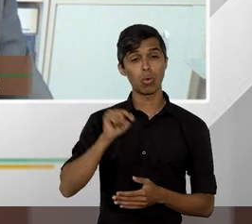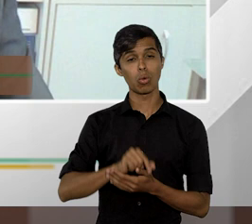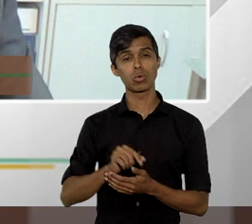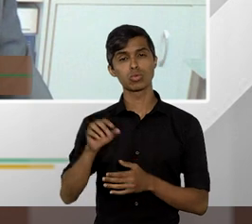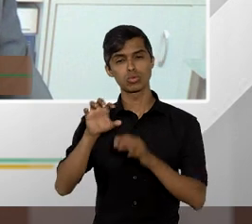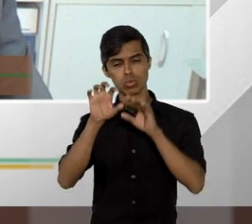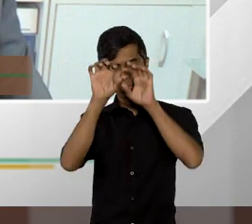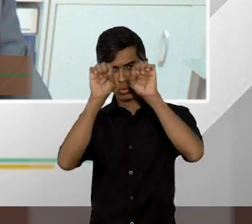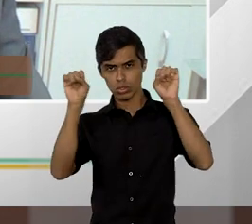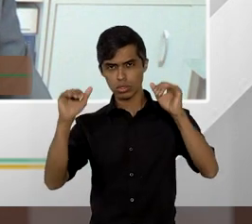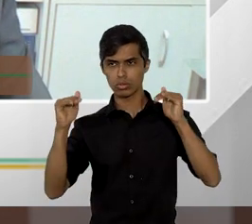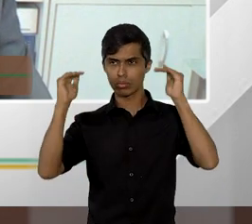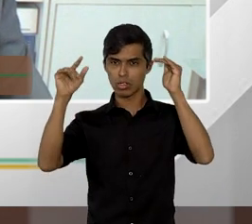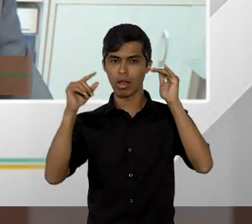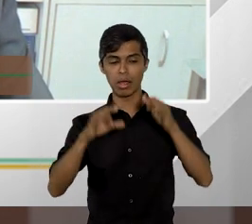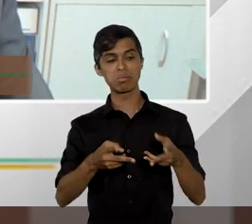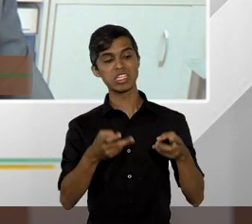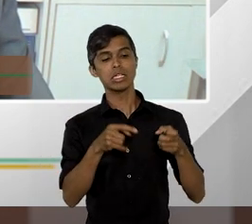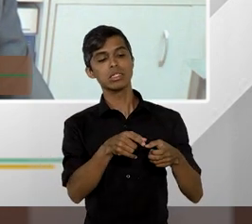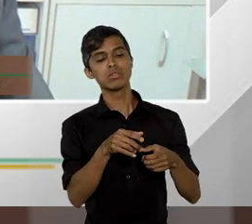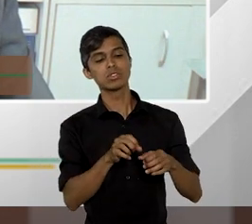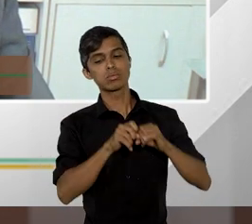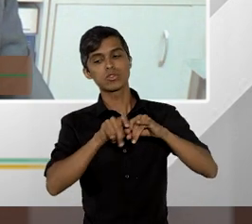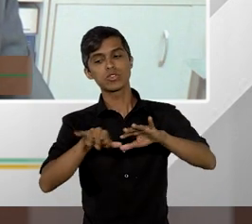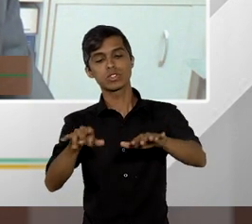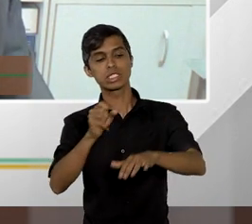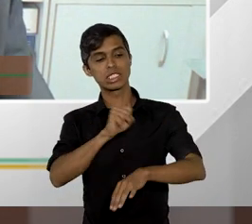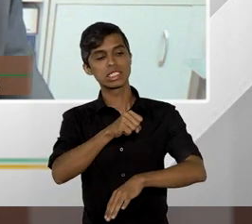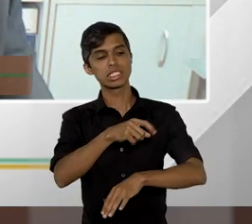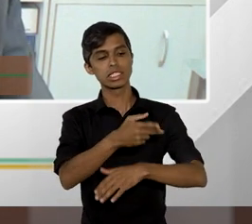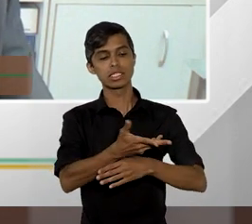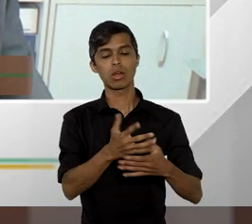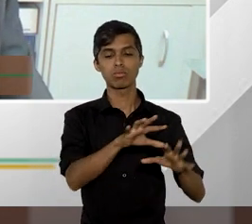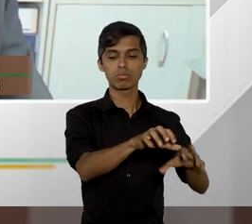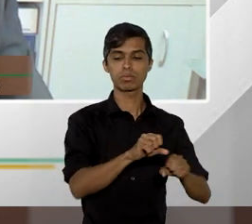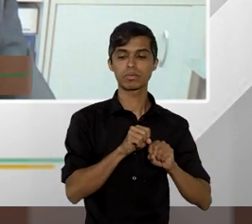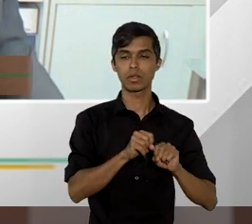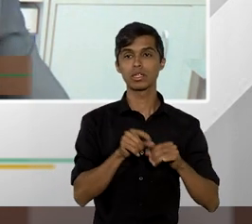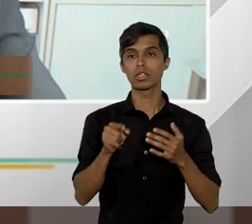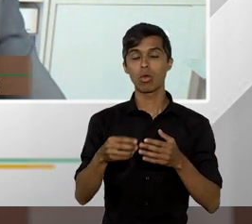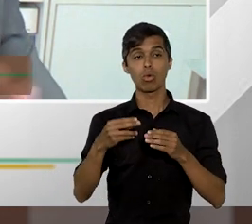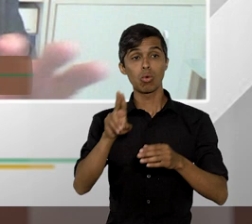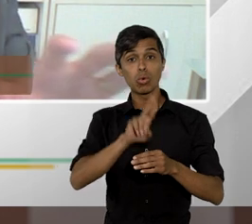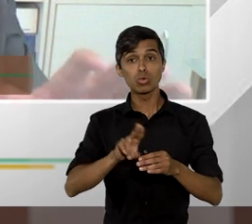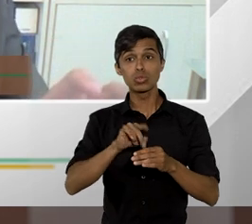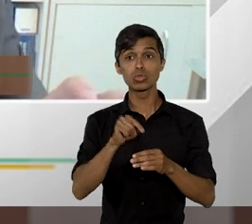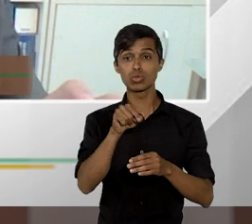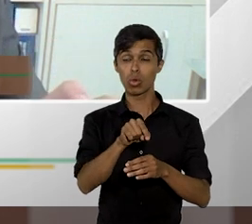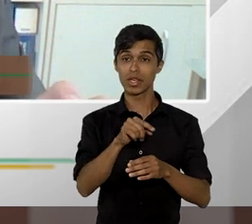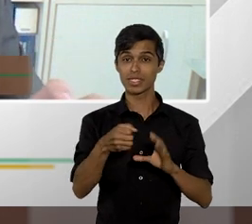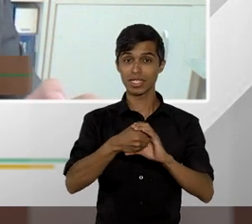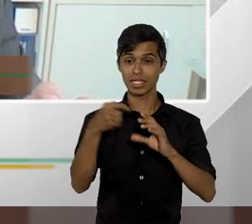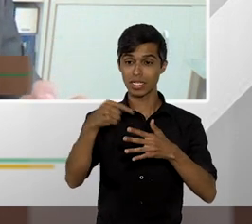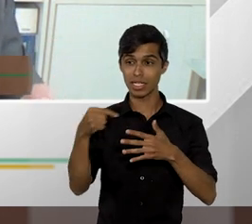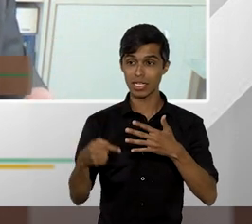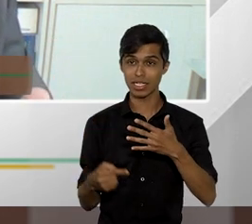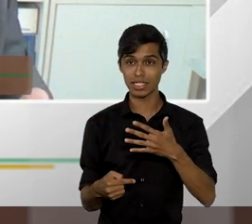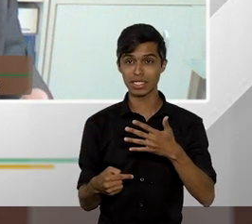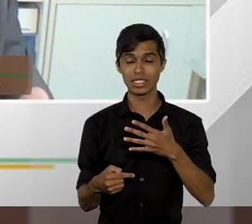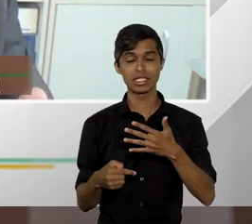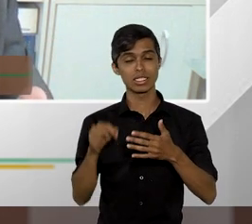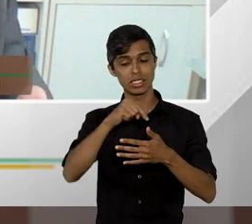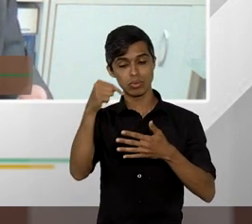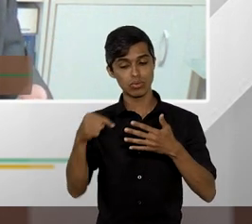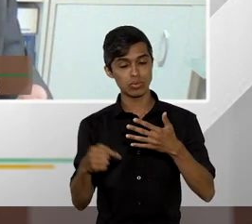repercussão geral e definiu uma tese ele aplicou essa tese aos demais casos ou mesmo devolveu a origem para a aplicação